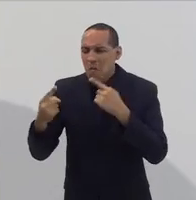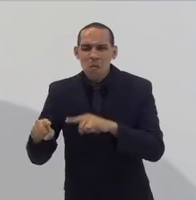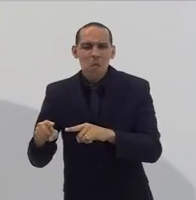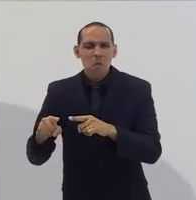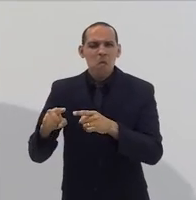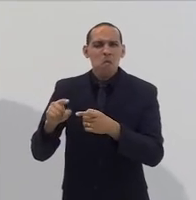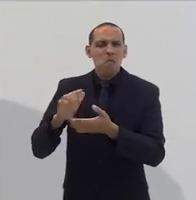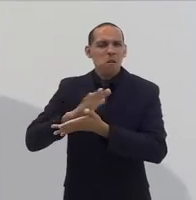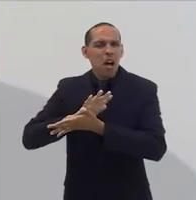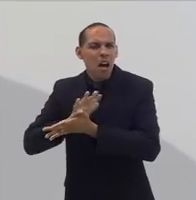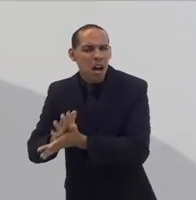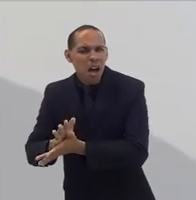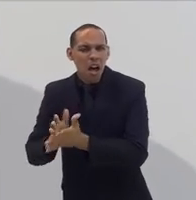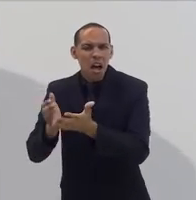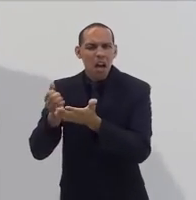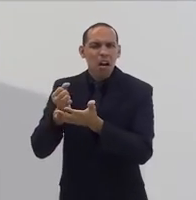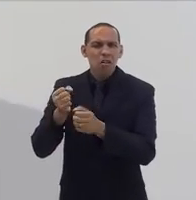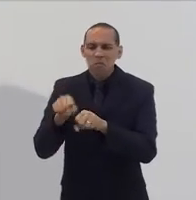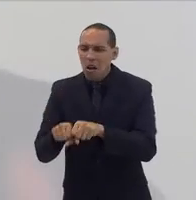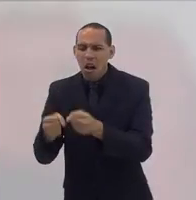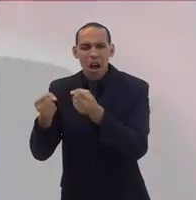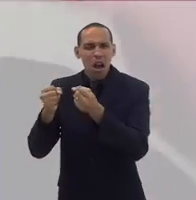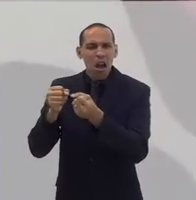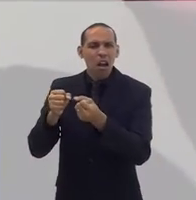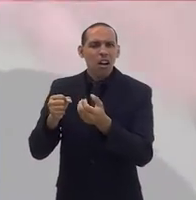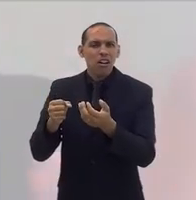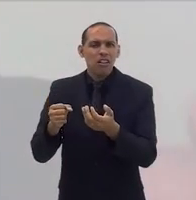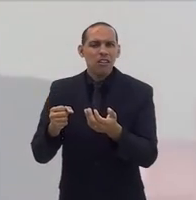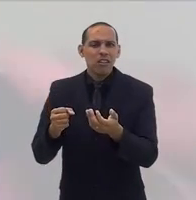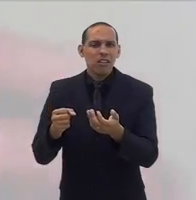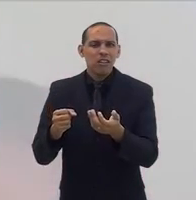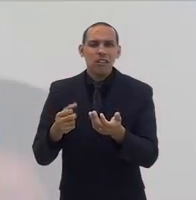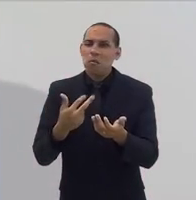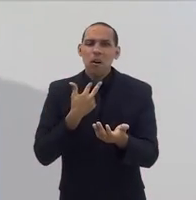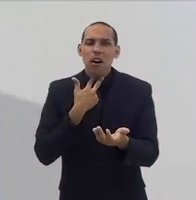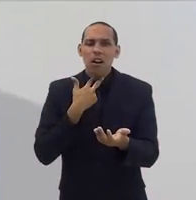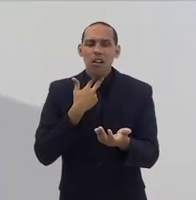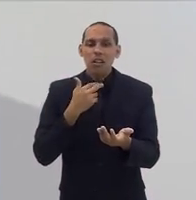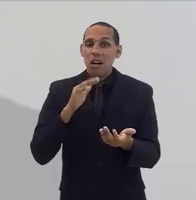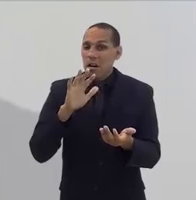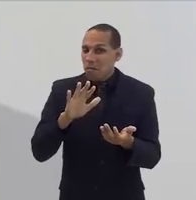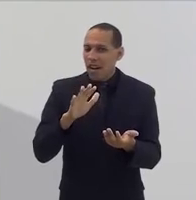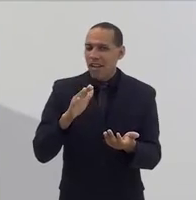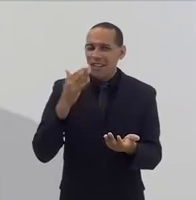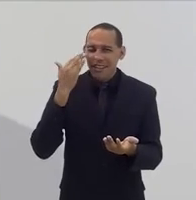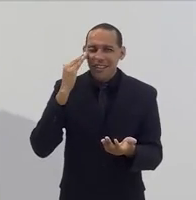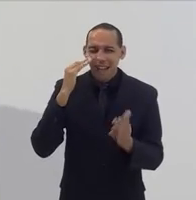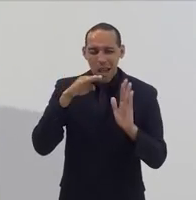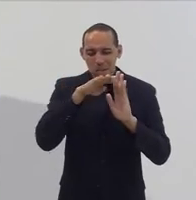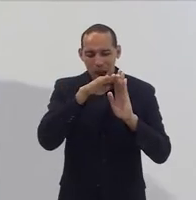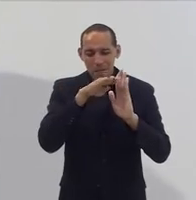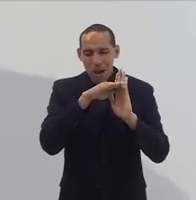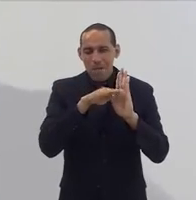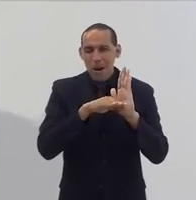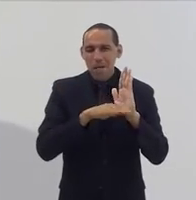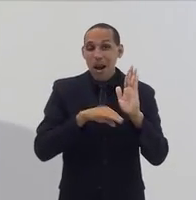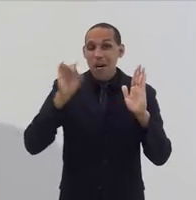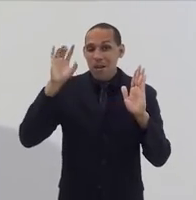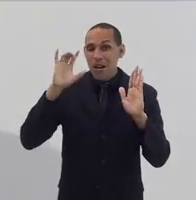destruídos. Só que você entende que defender essa pauta significa tocar em determinados